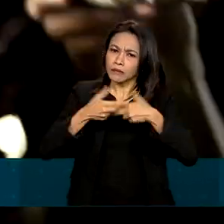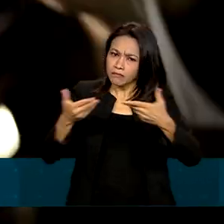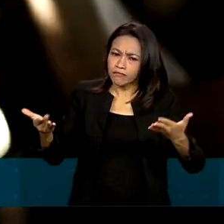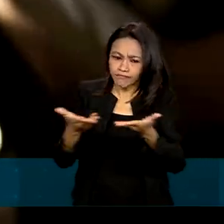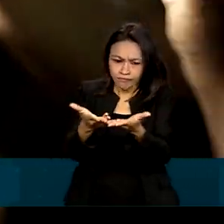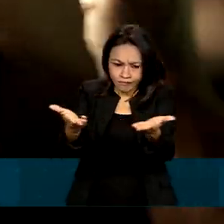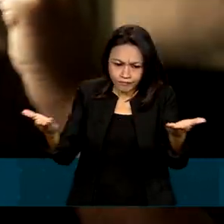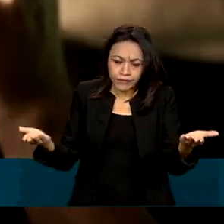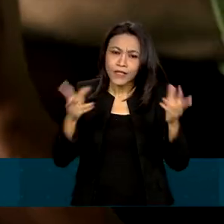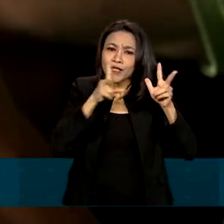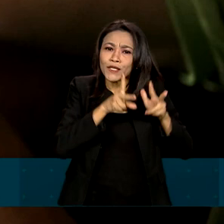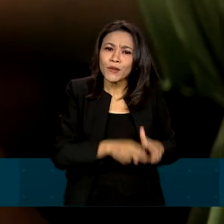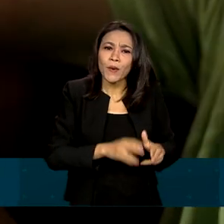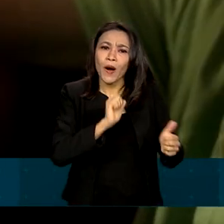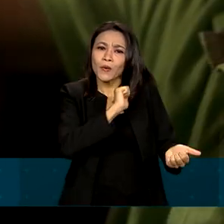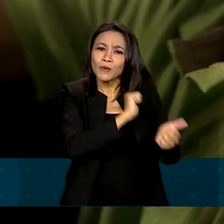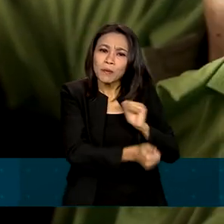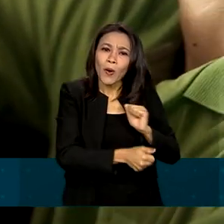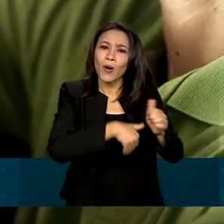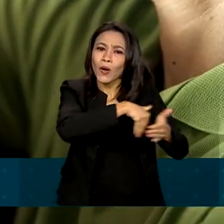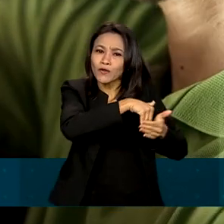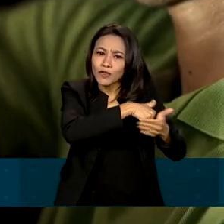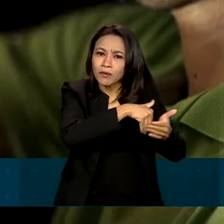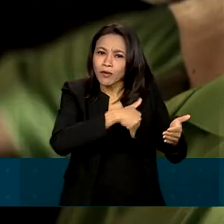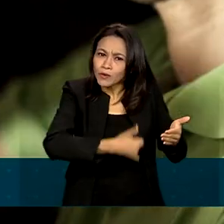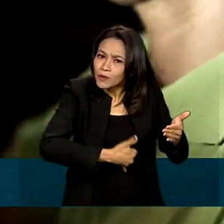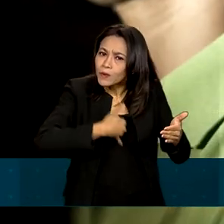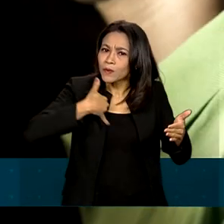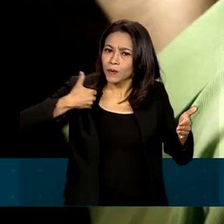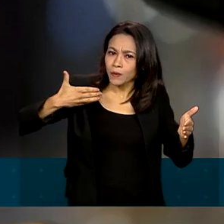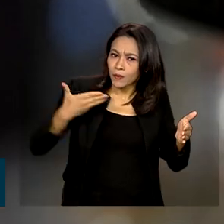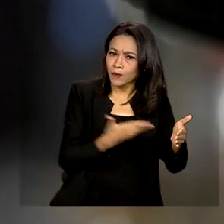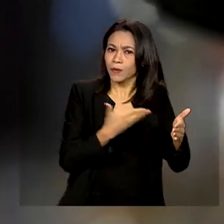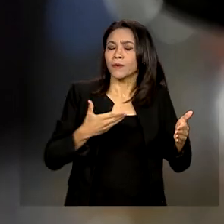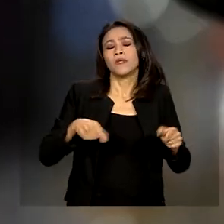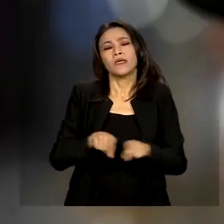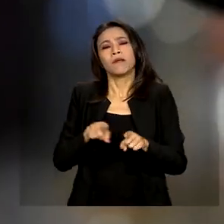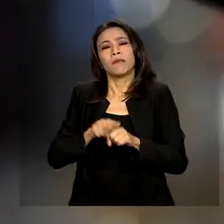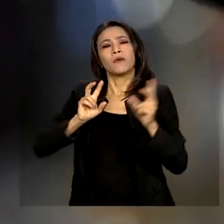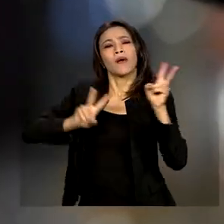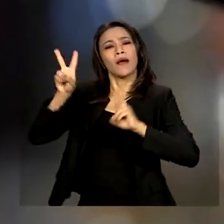orgulha da seleção brasileira de futebol, como se orgulha do seu carnaval.